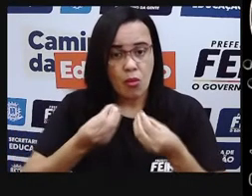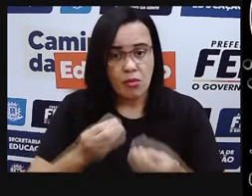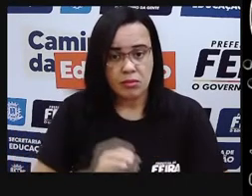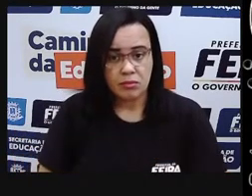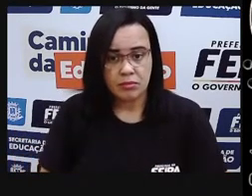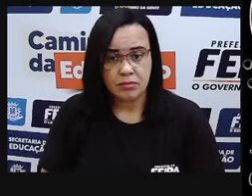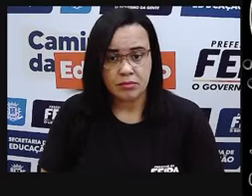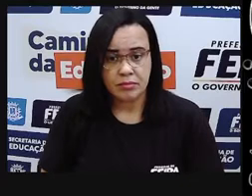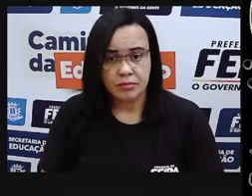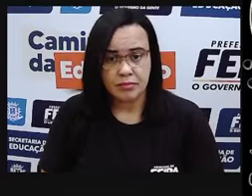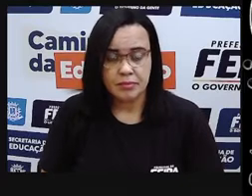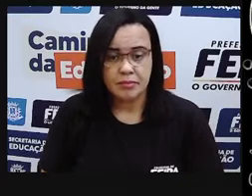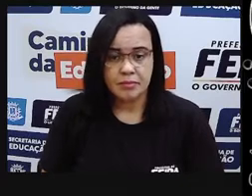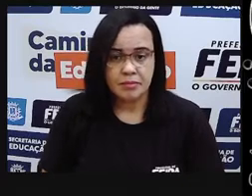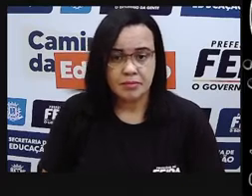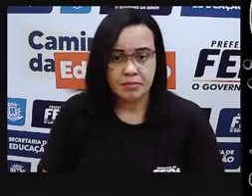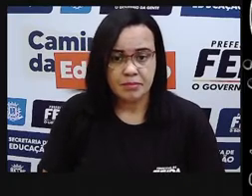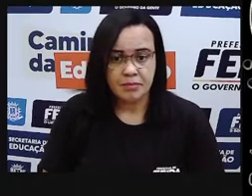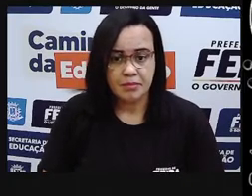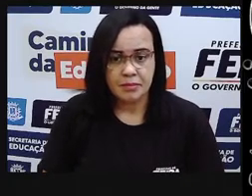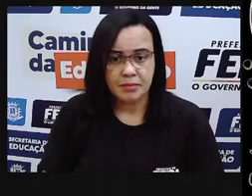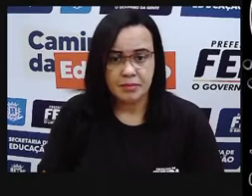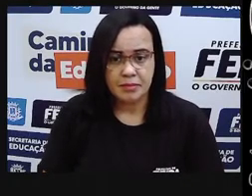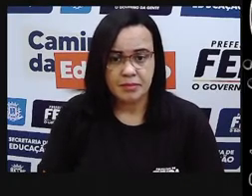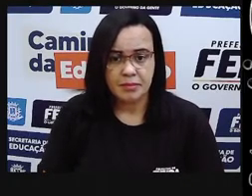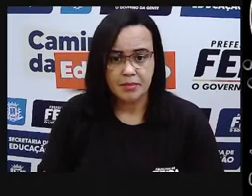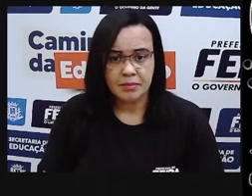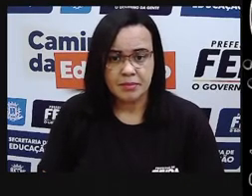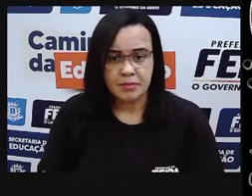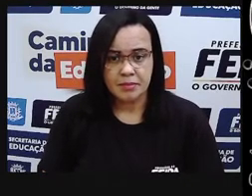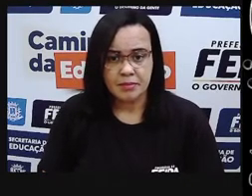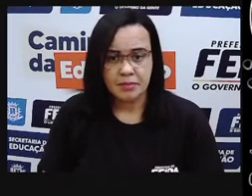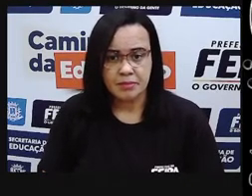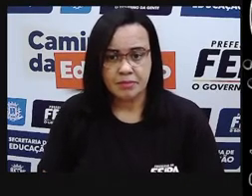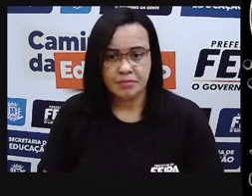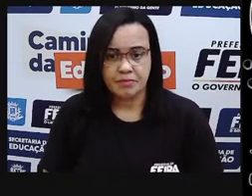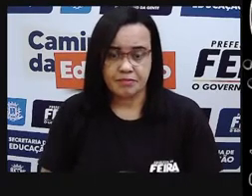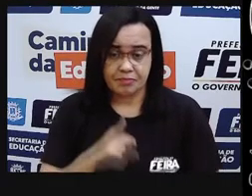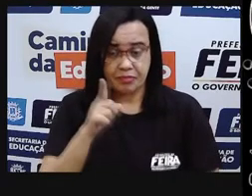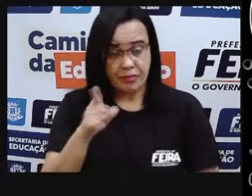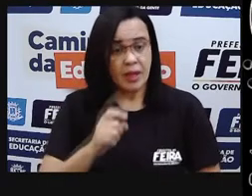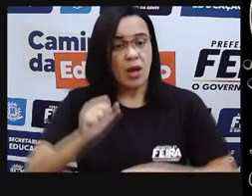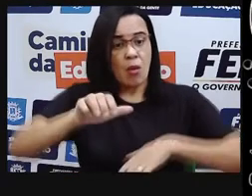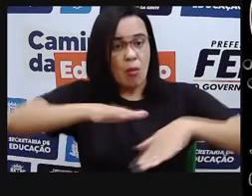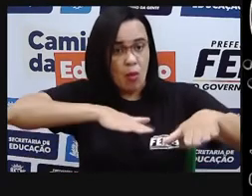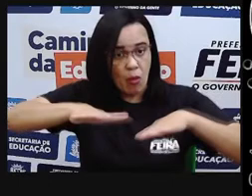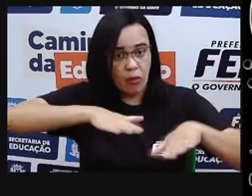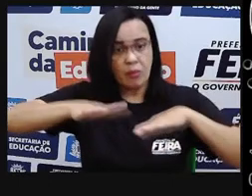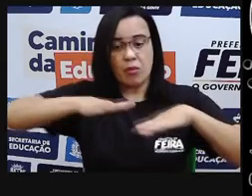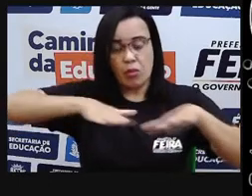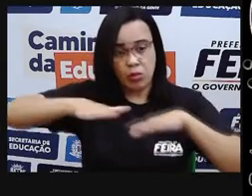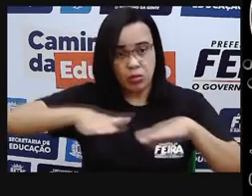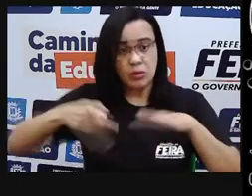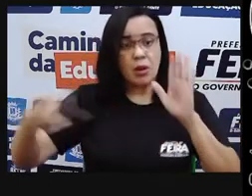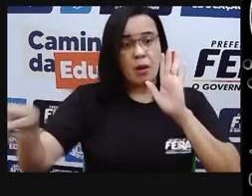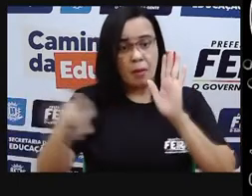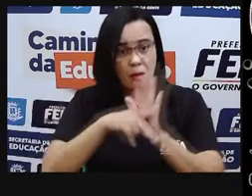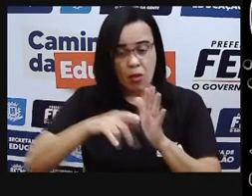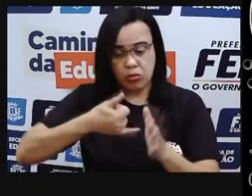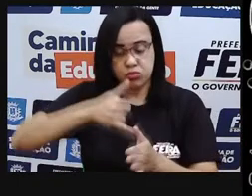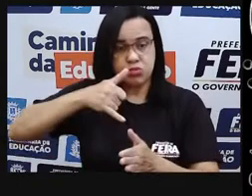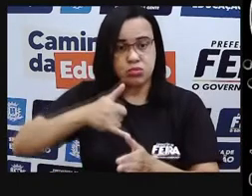Quando essa bola aqui, ela tocar nas outras bolas, elas vão gerar um movimento. Isso é chamado de energia cinética.